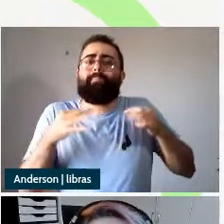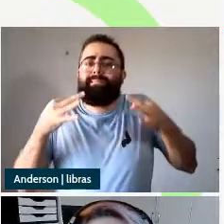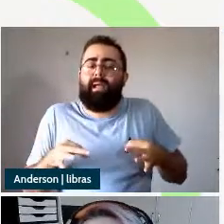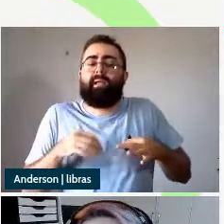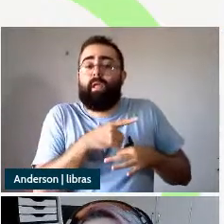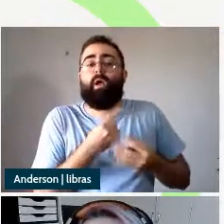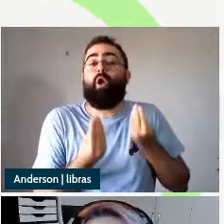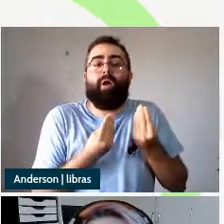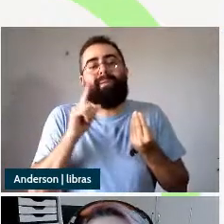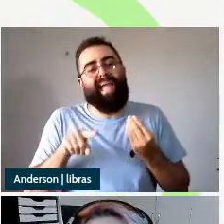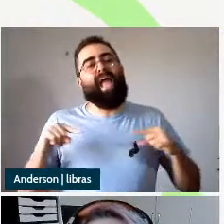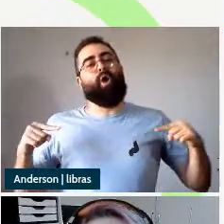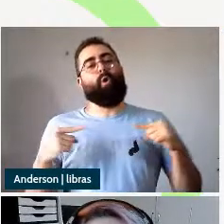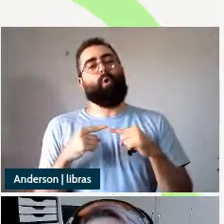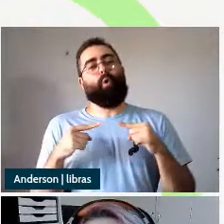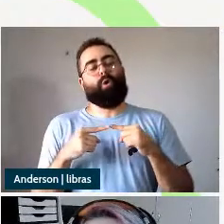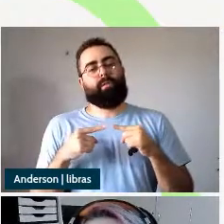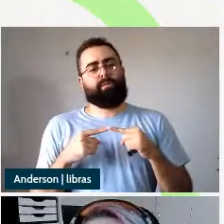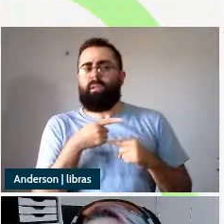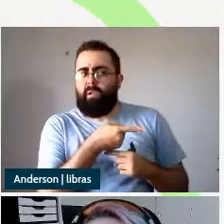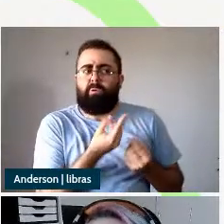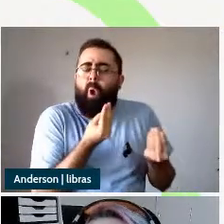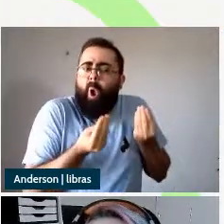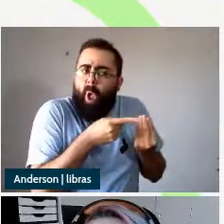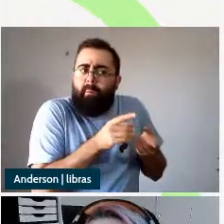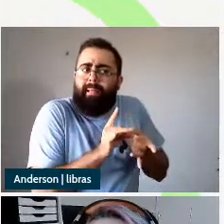fazer esse licenciamento dessa